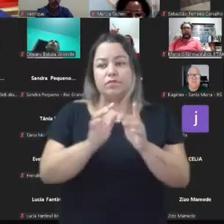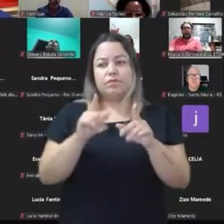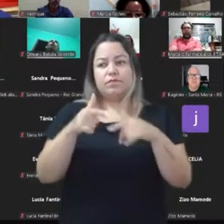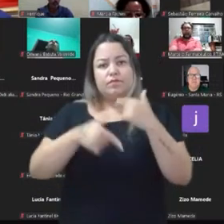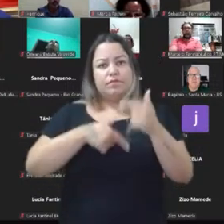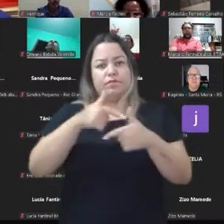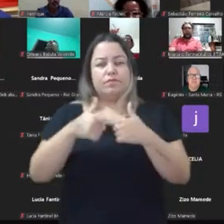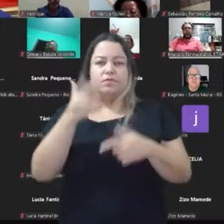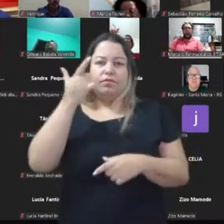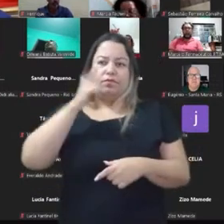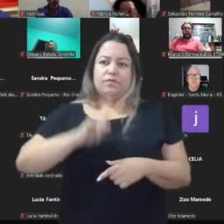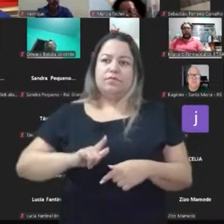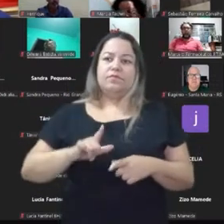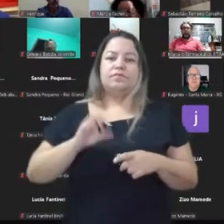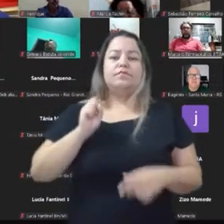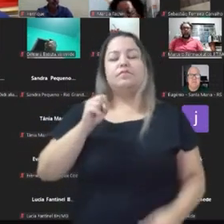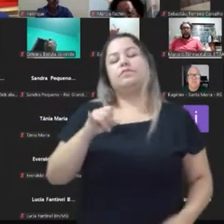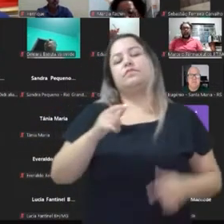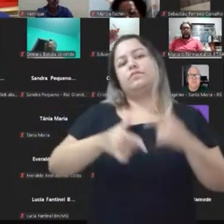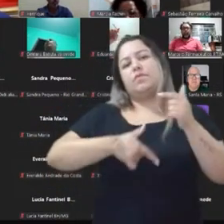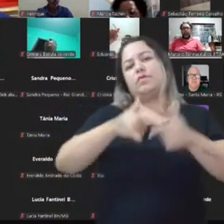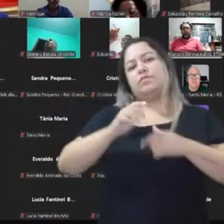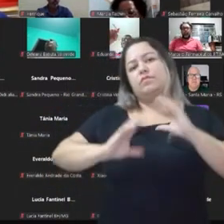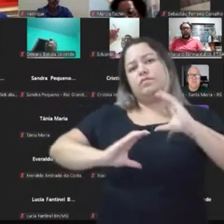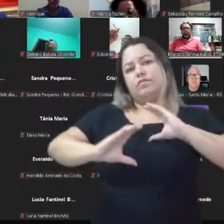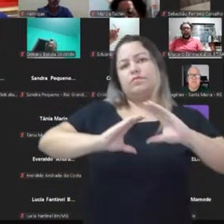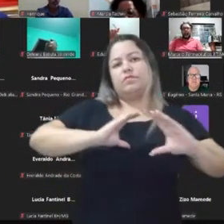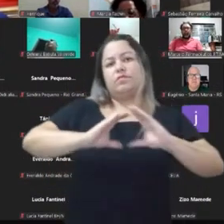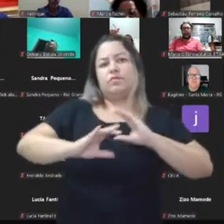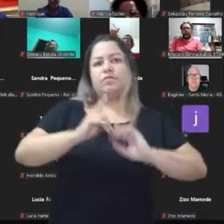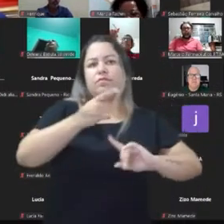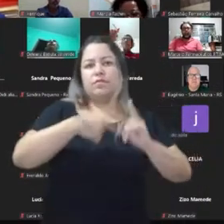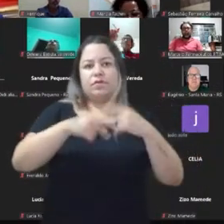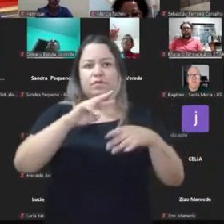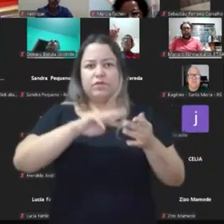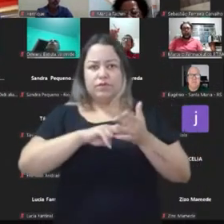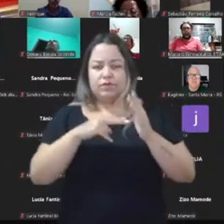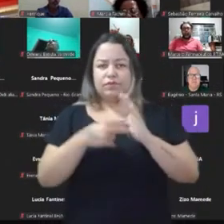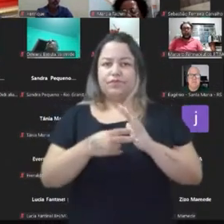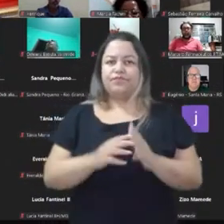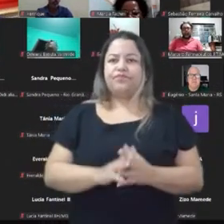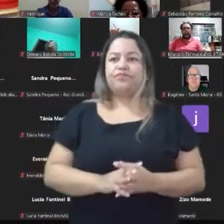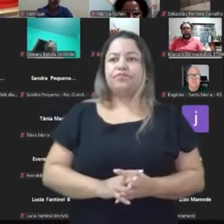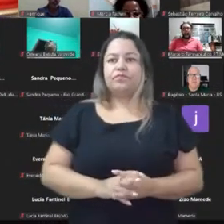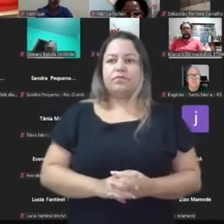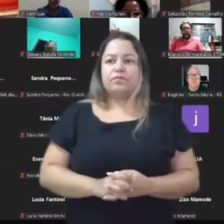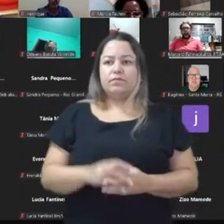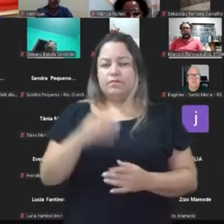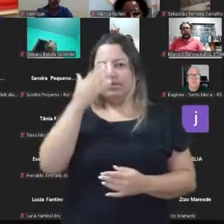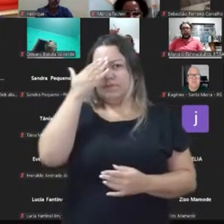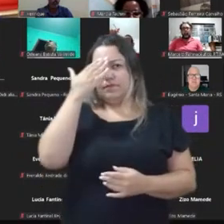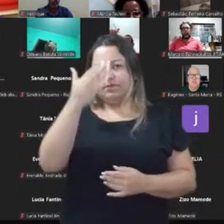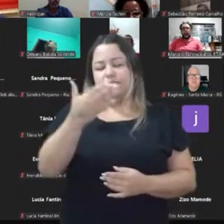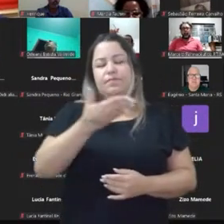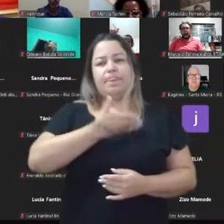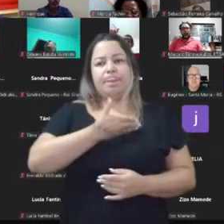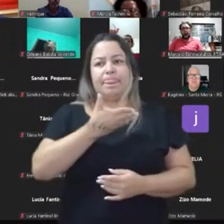só vamos conseguir isso se a gente trabalhar bem a comunicação, a gente construir esse sentido. Muito obrigado, companheira.